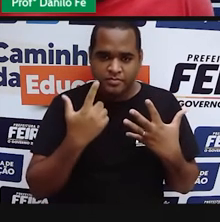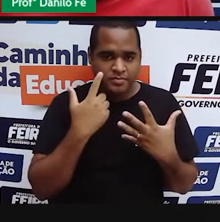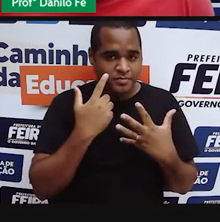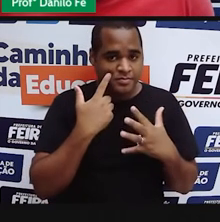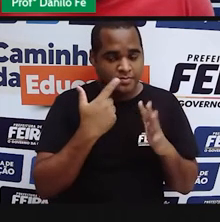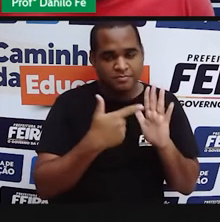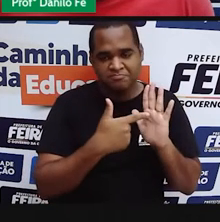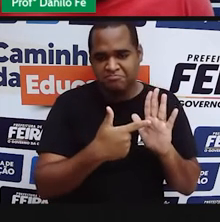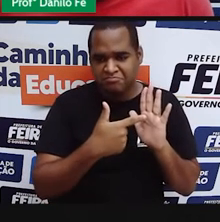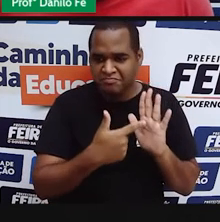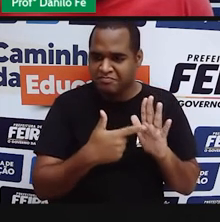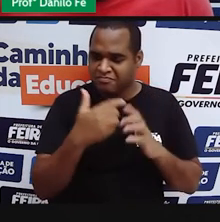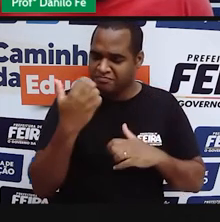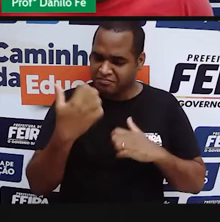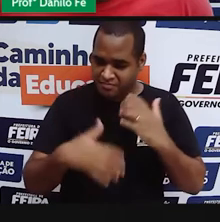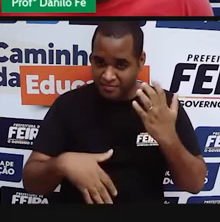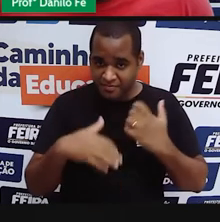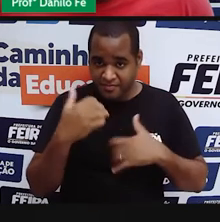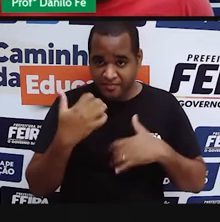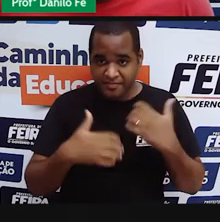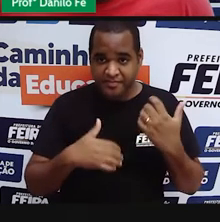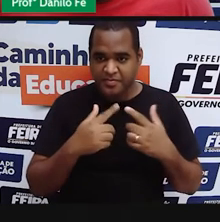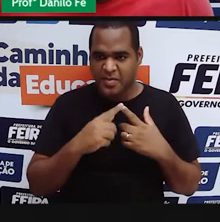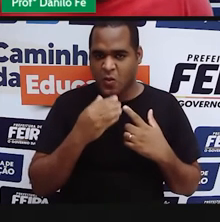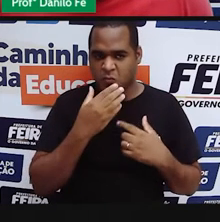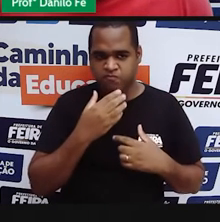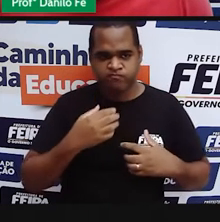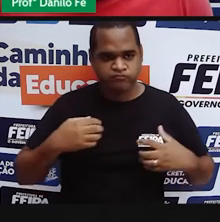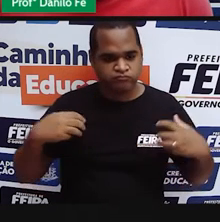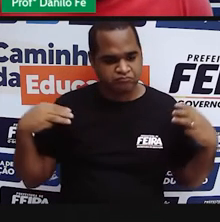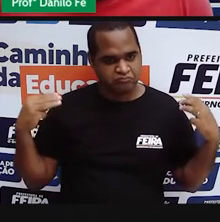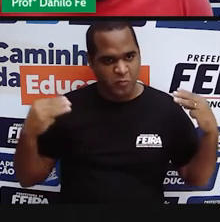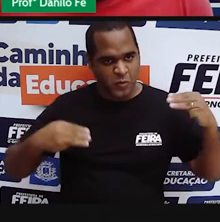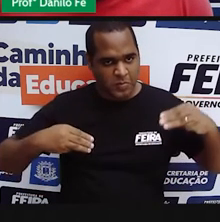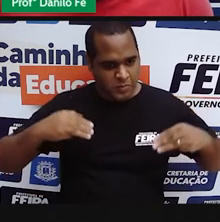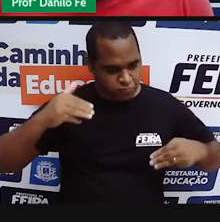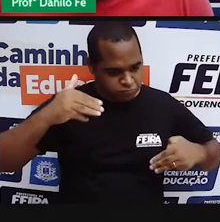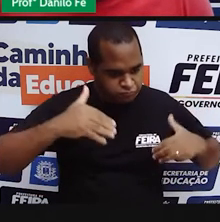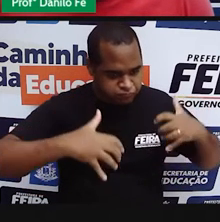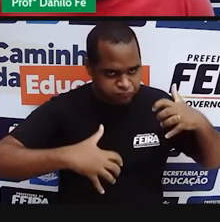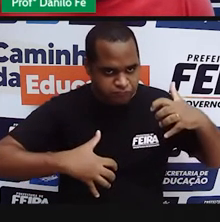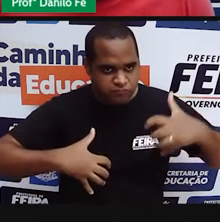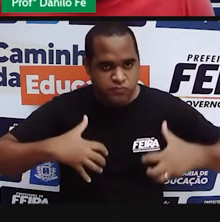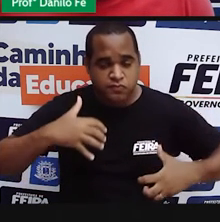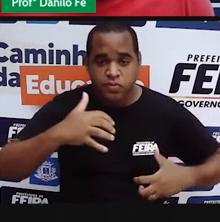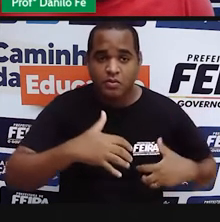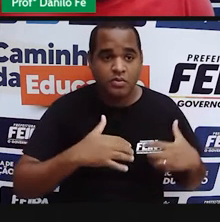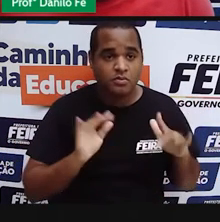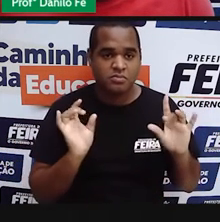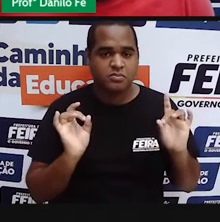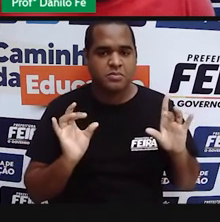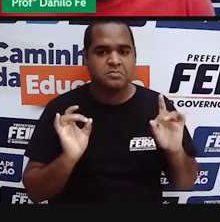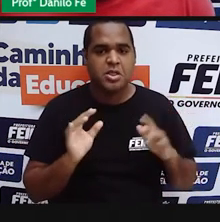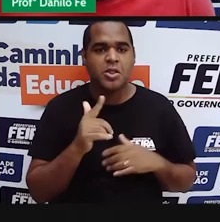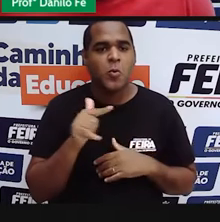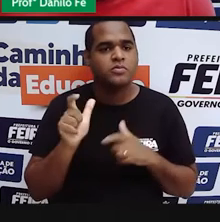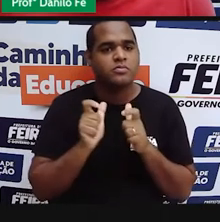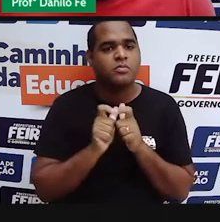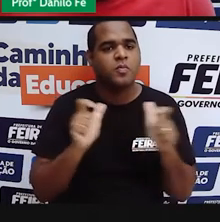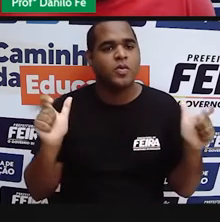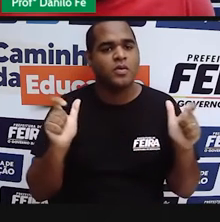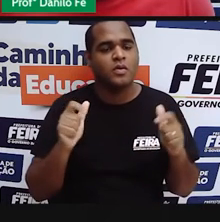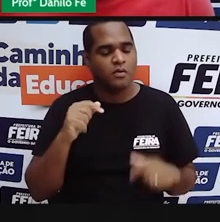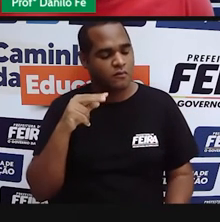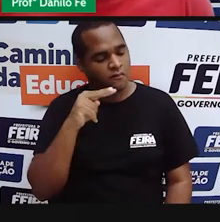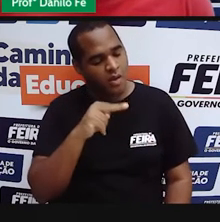E ele vai num monstro que a Bíblia chama o Leviatã, um monstro poderoso, um monstro glorioso. E era como